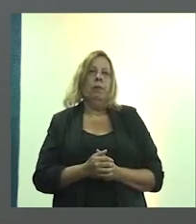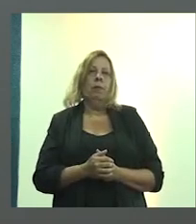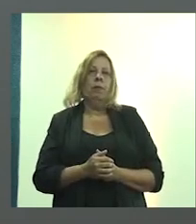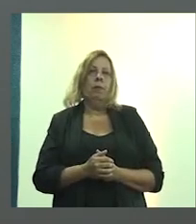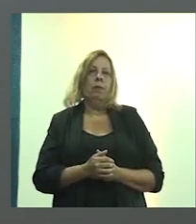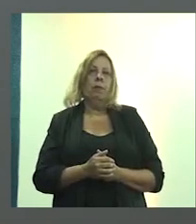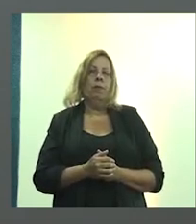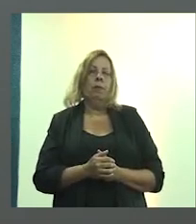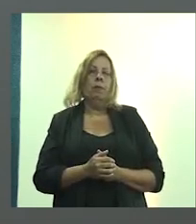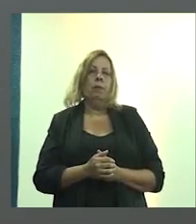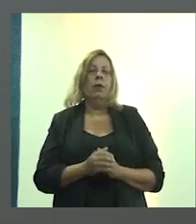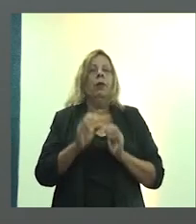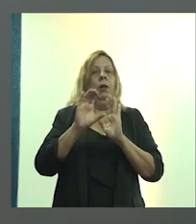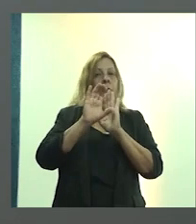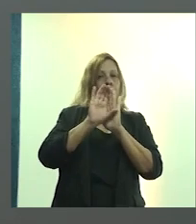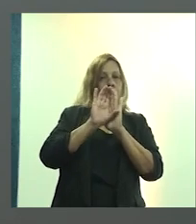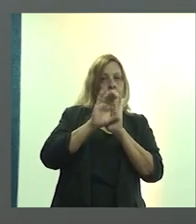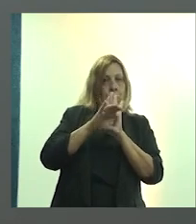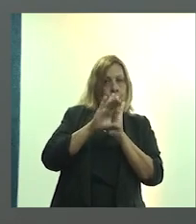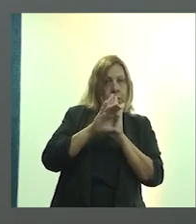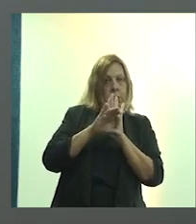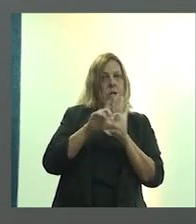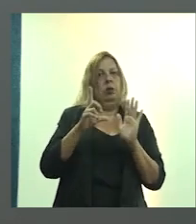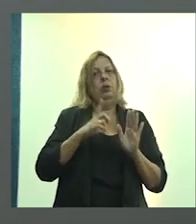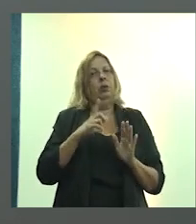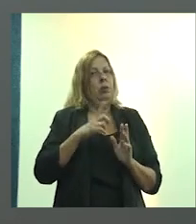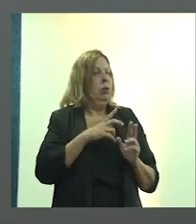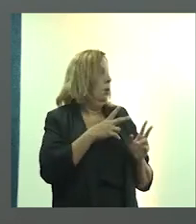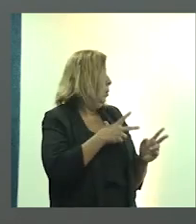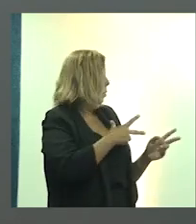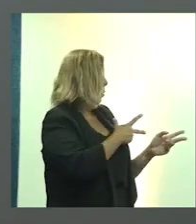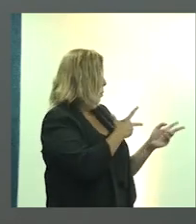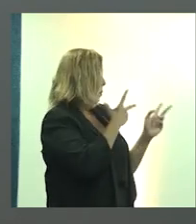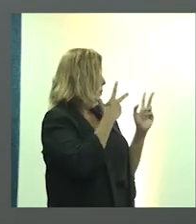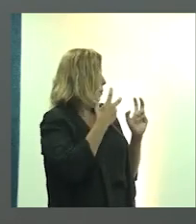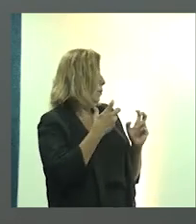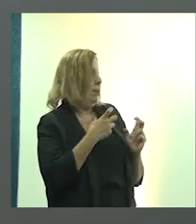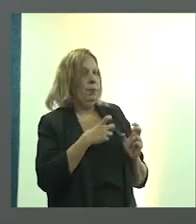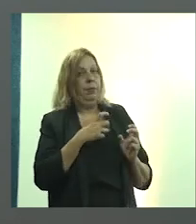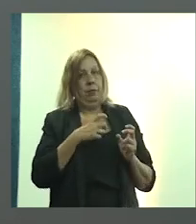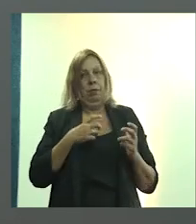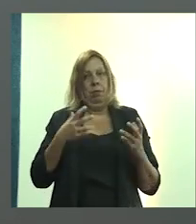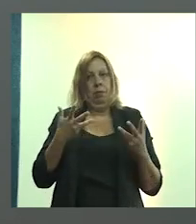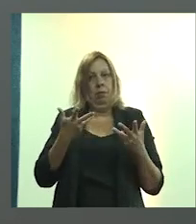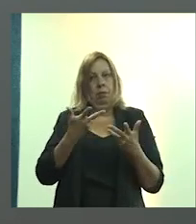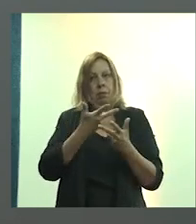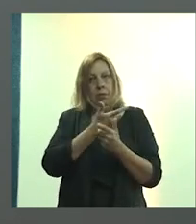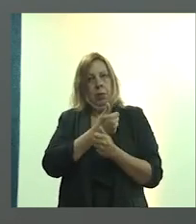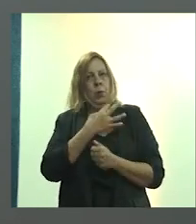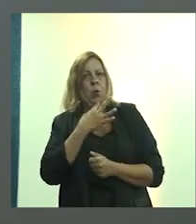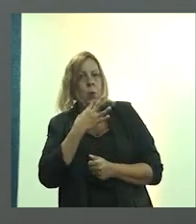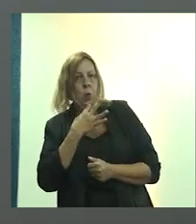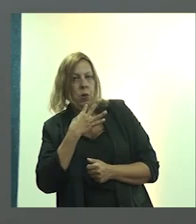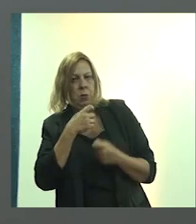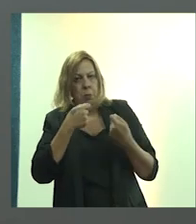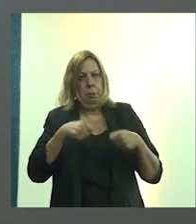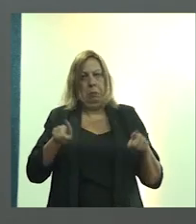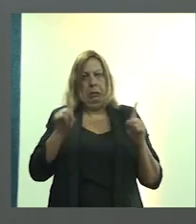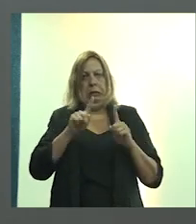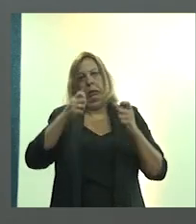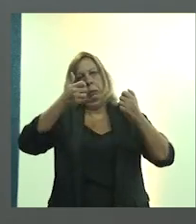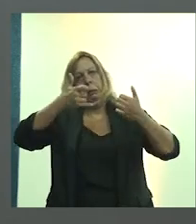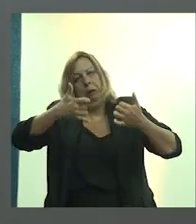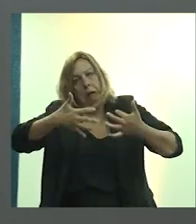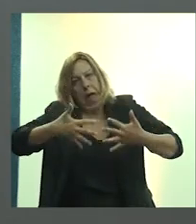que eu acho que todos já têm também um certo domínio disso, eu acho que não carece a gente se deter